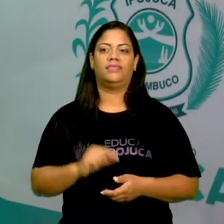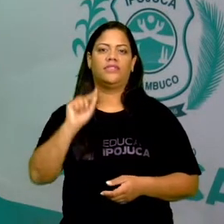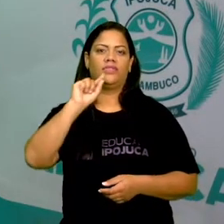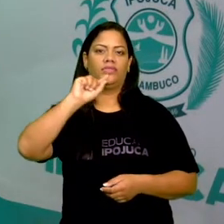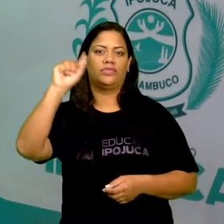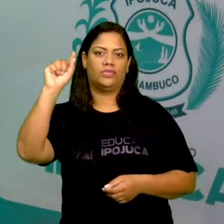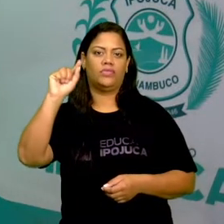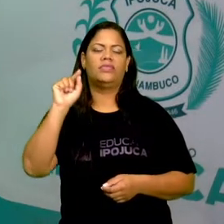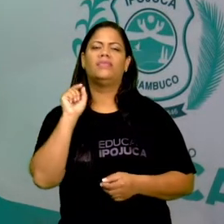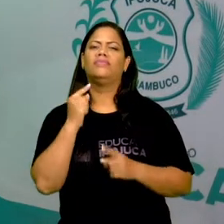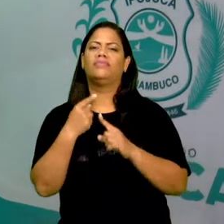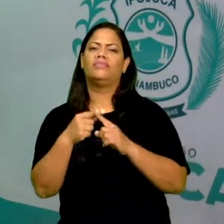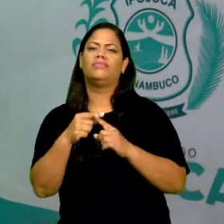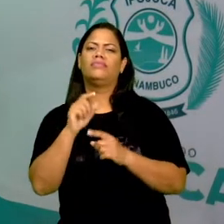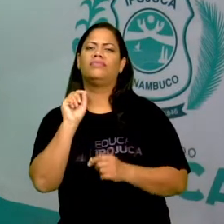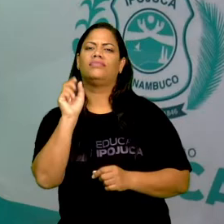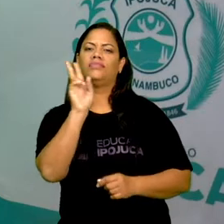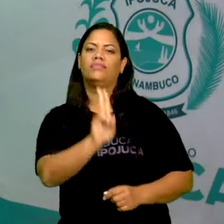e para que serve.